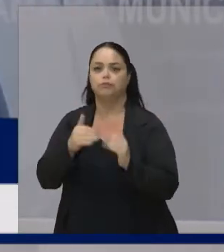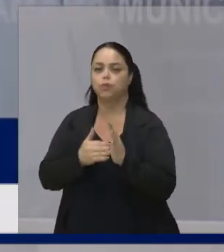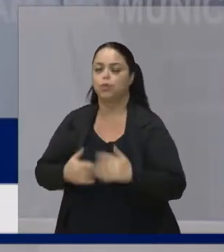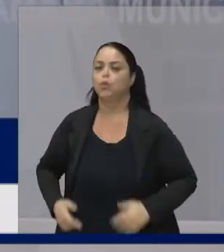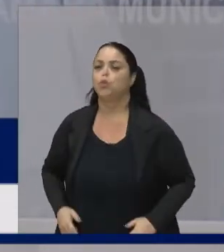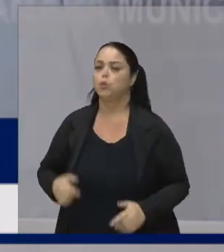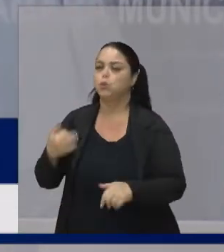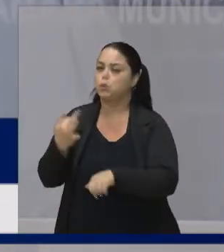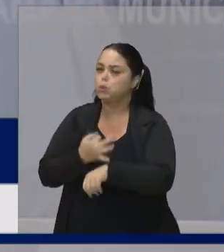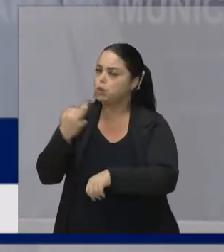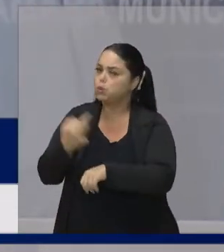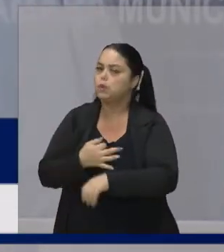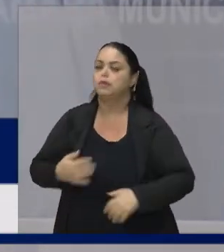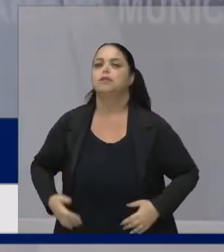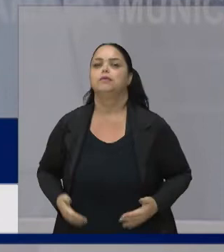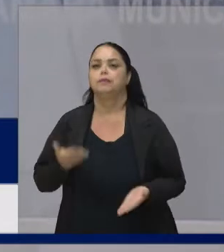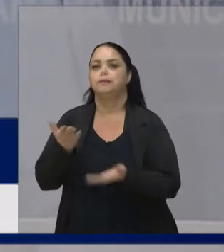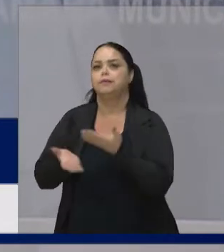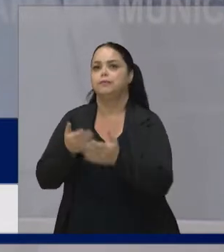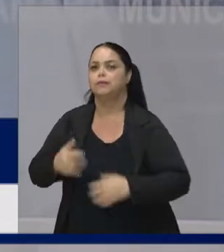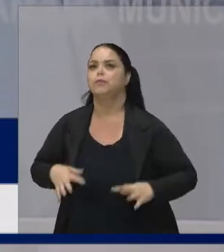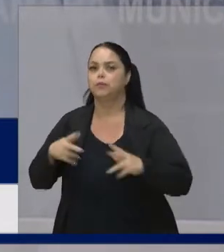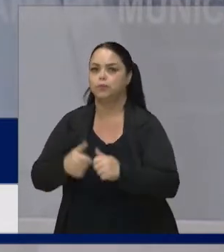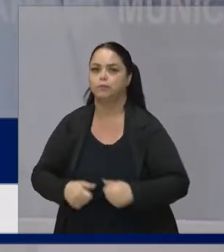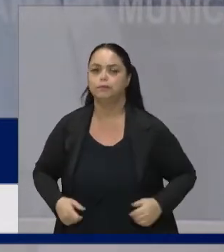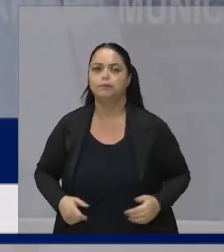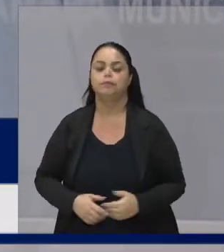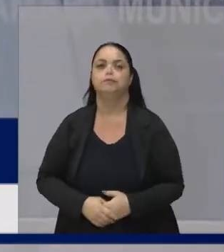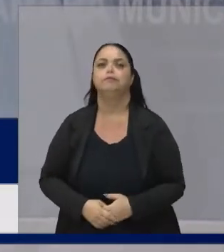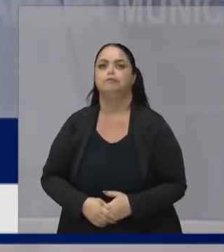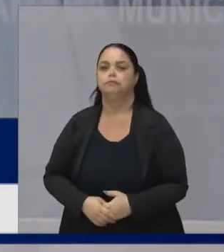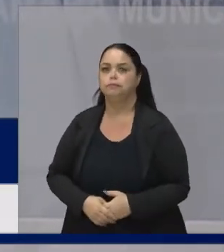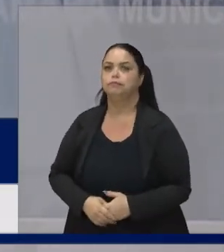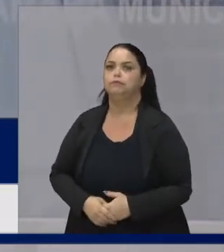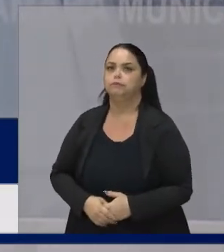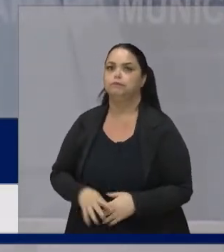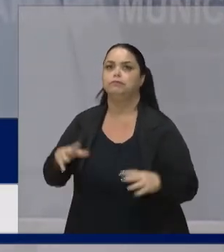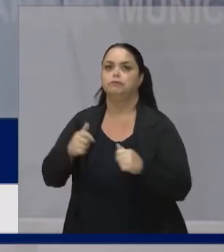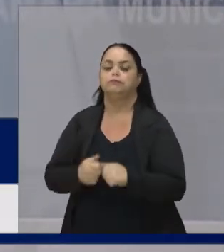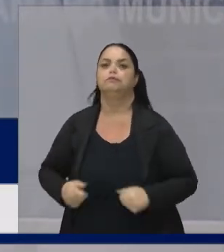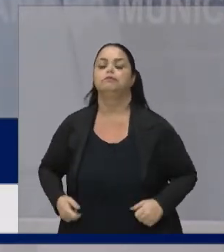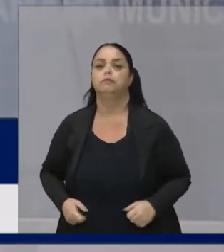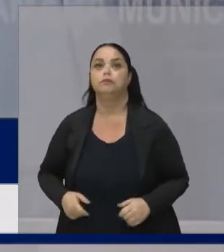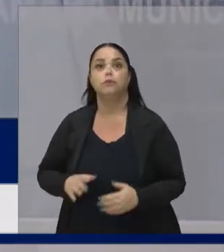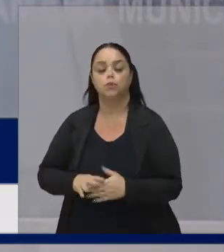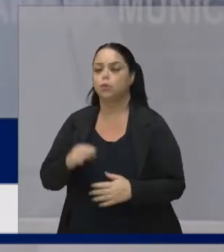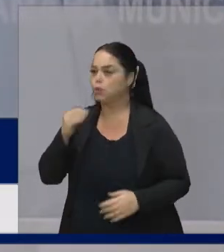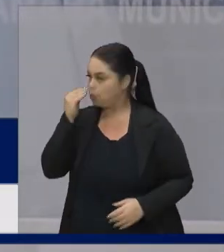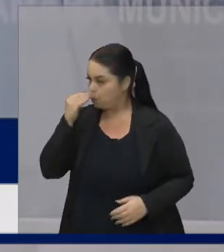fiz Valeu a pena Toda a dedicação Valeu a pena Tudo o que eu abdiquei